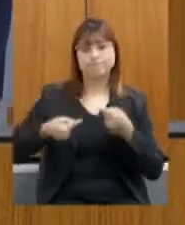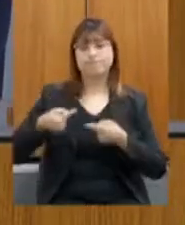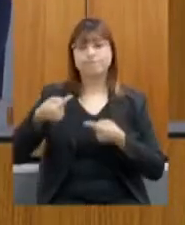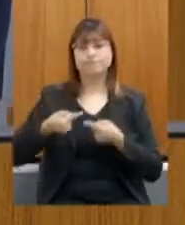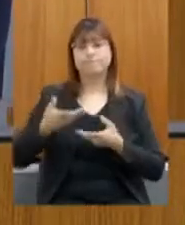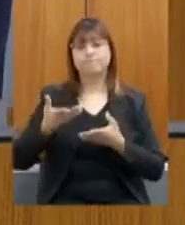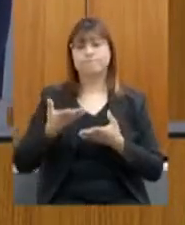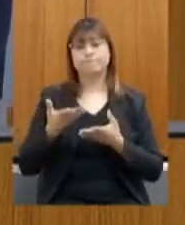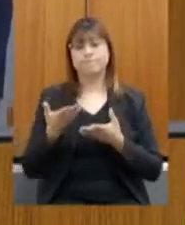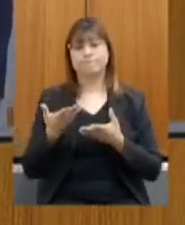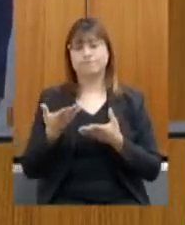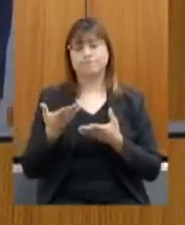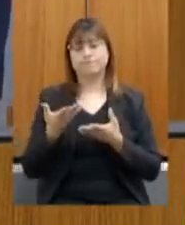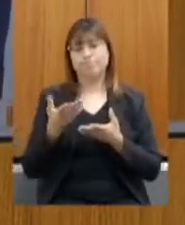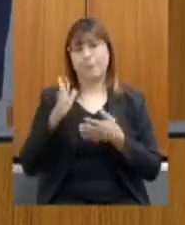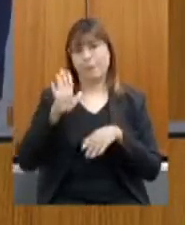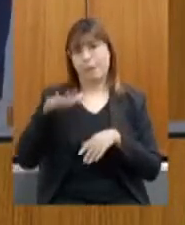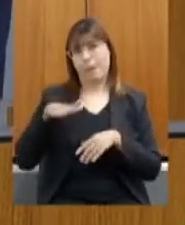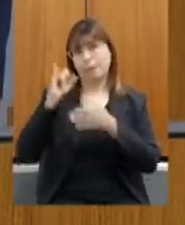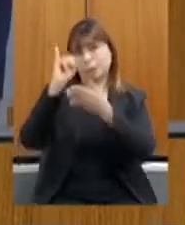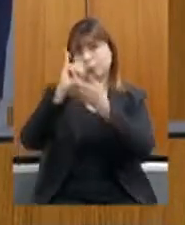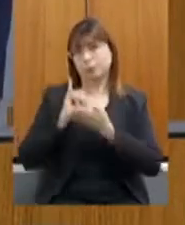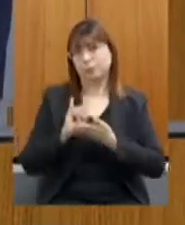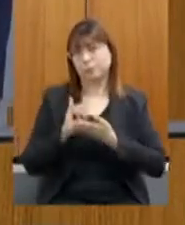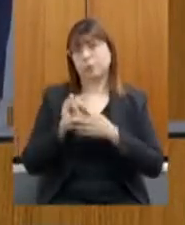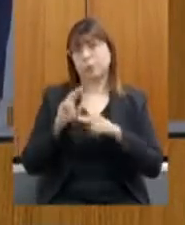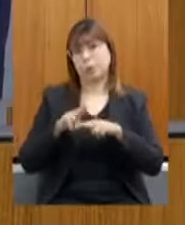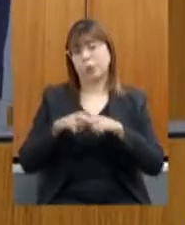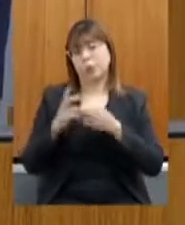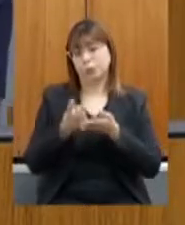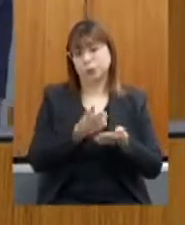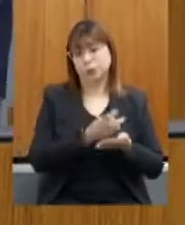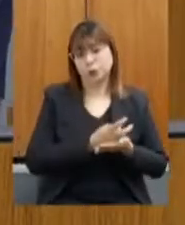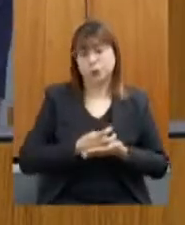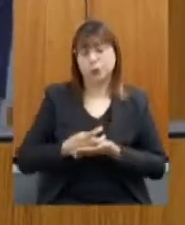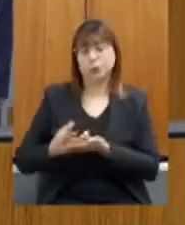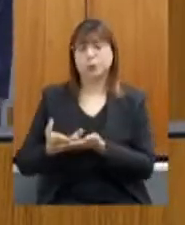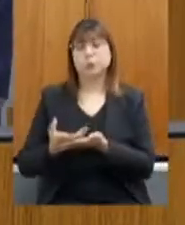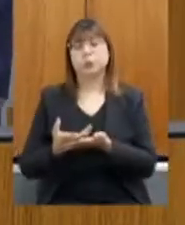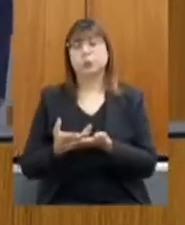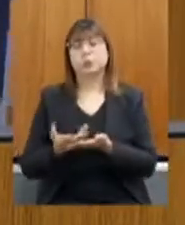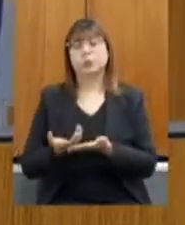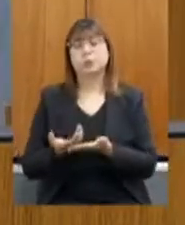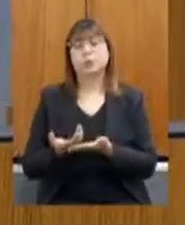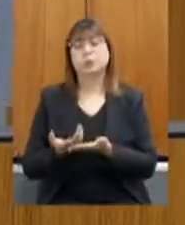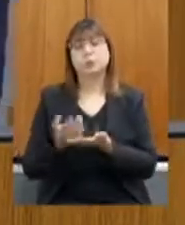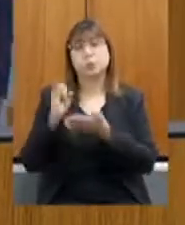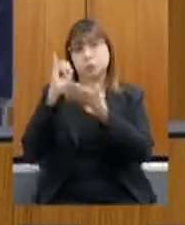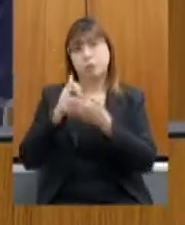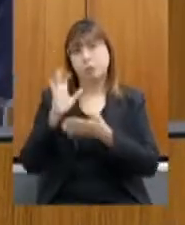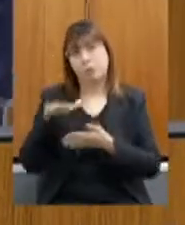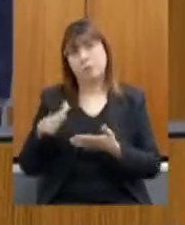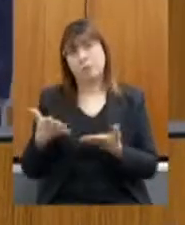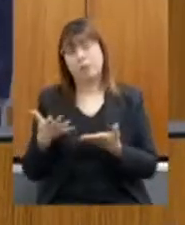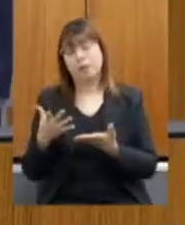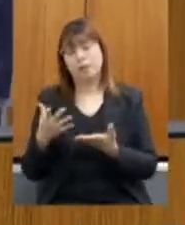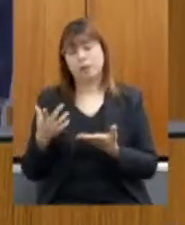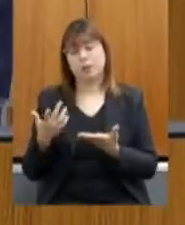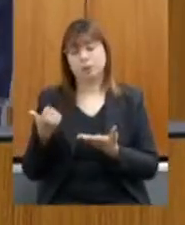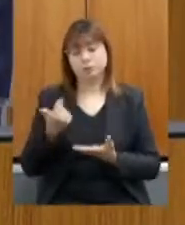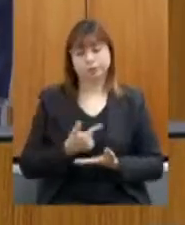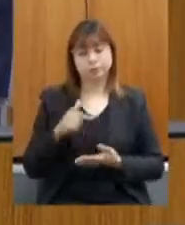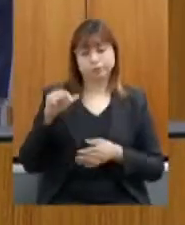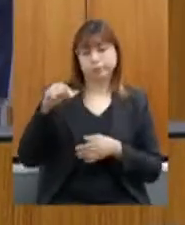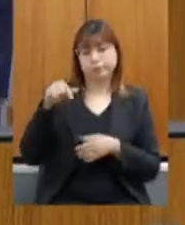barato importar vinho, devido à questão tributária, o vinho importado tem benefícios e o nosso vinho é o